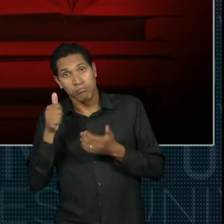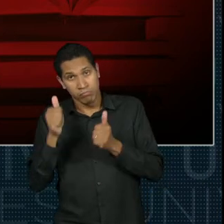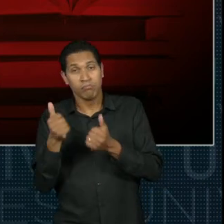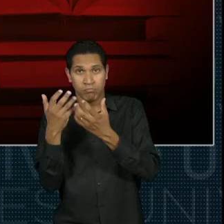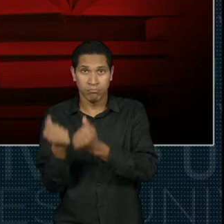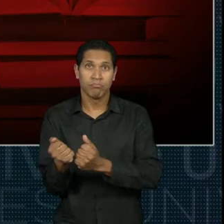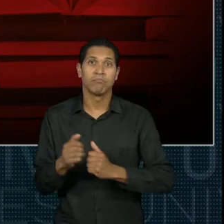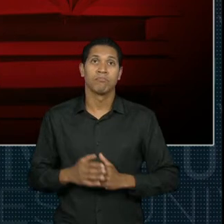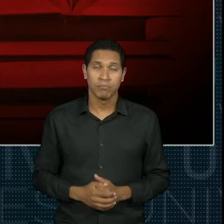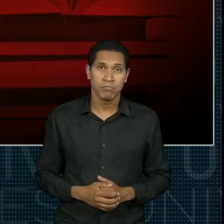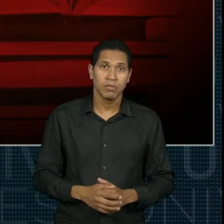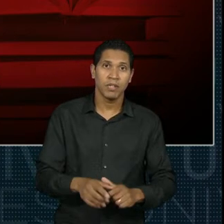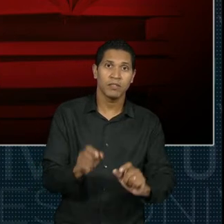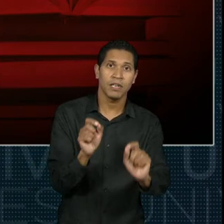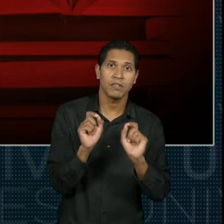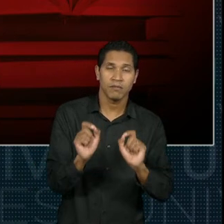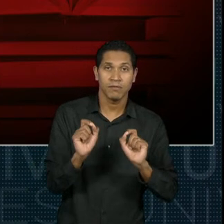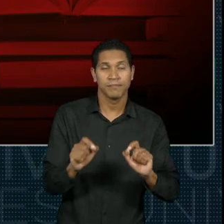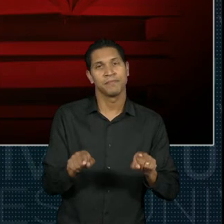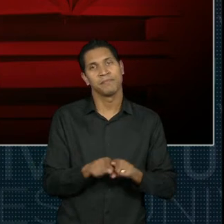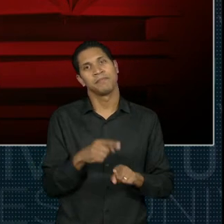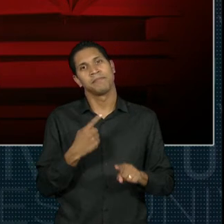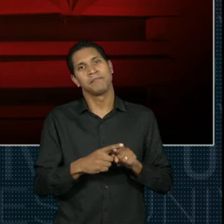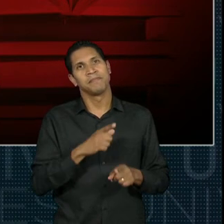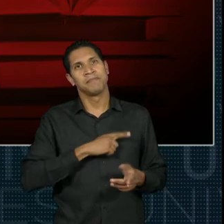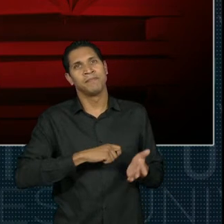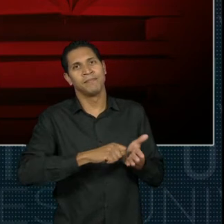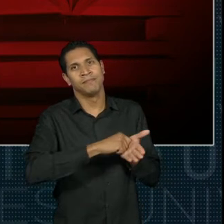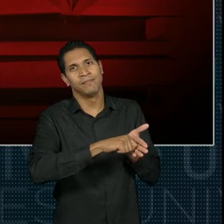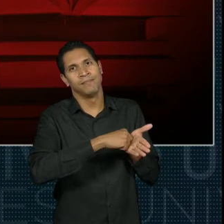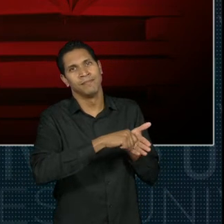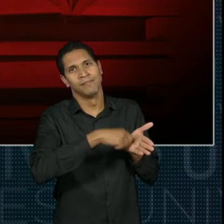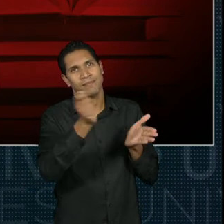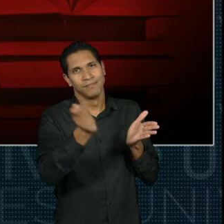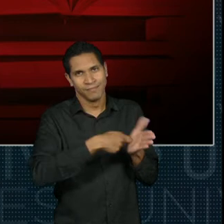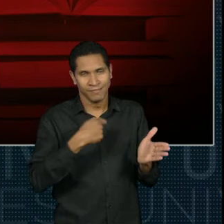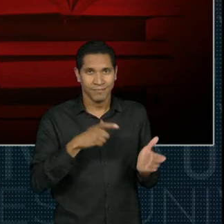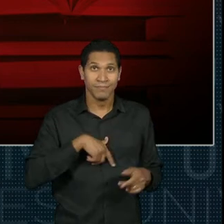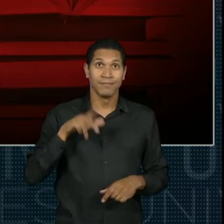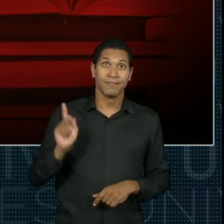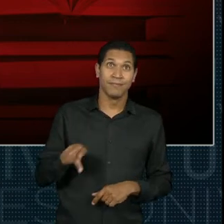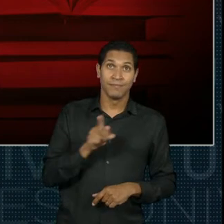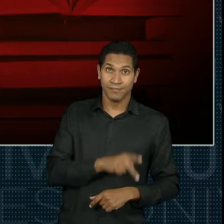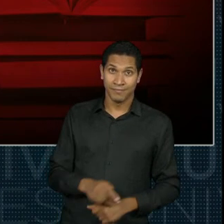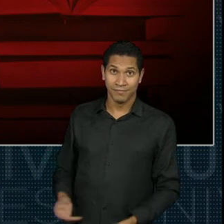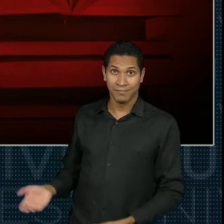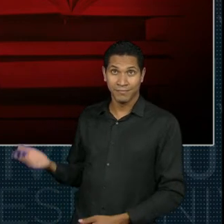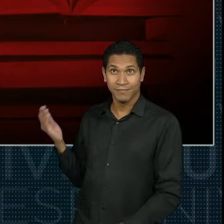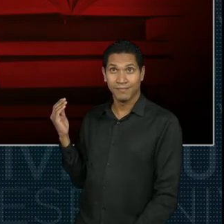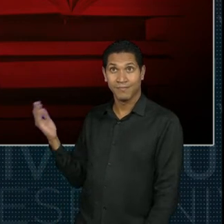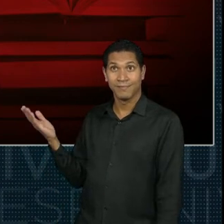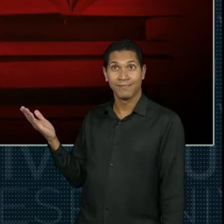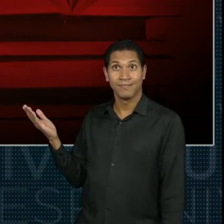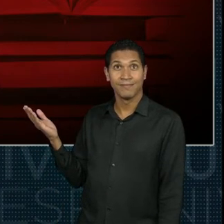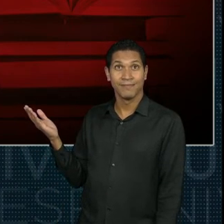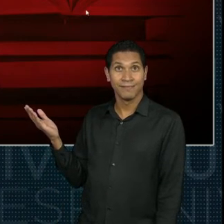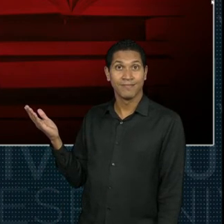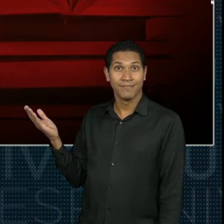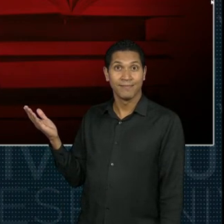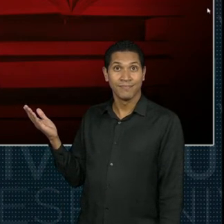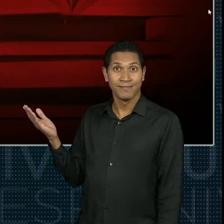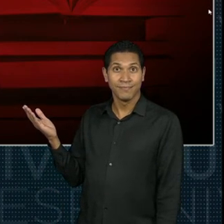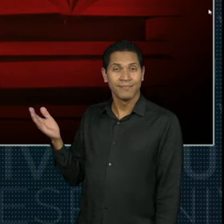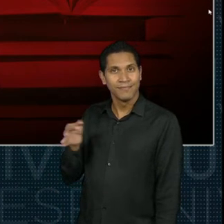E aqui teria a assinatura do concedente ou do professor do curso que o aluno realizou.